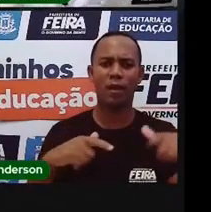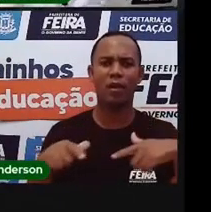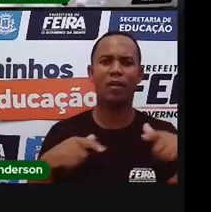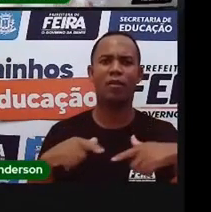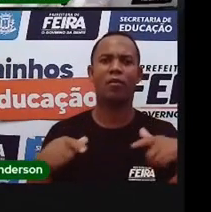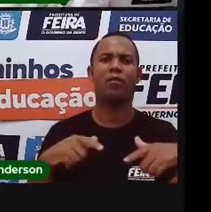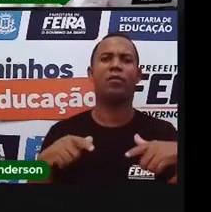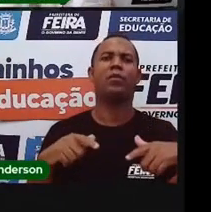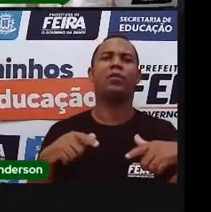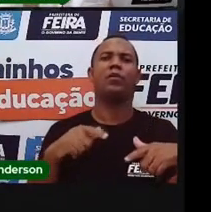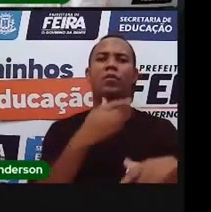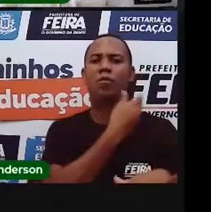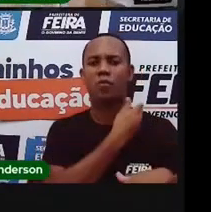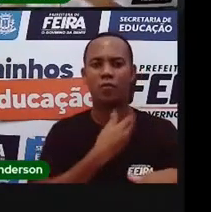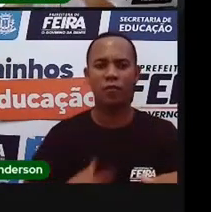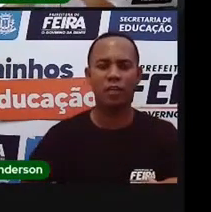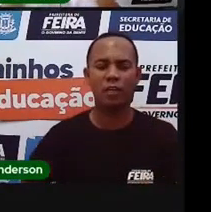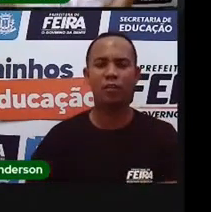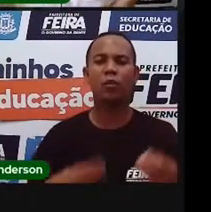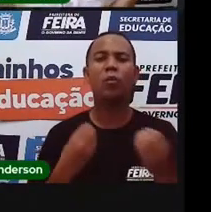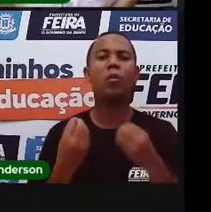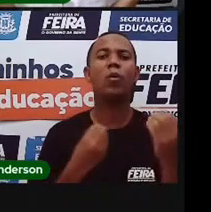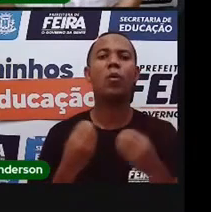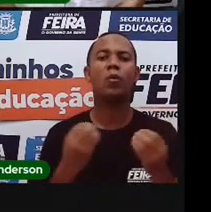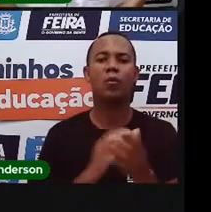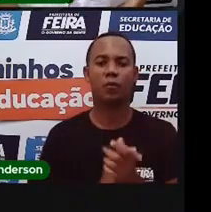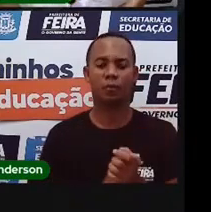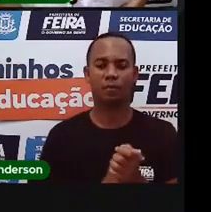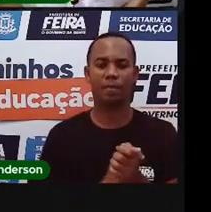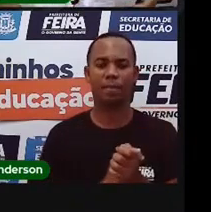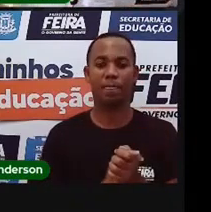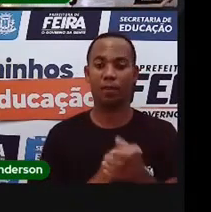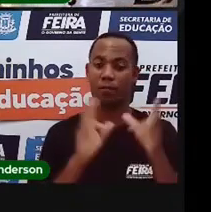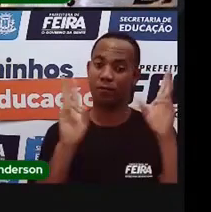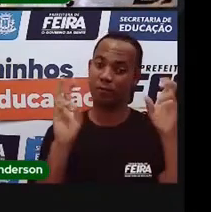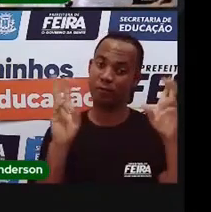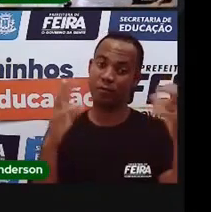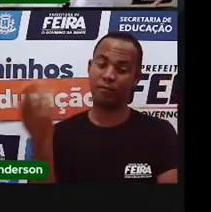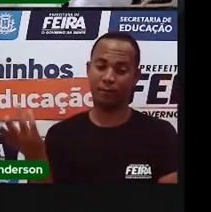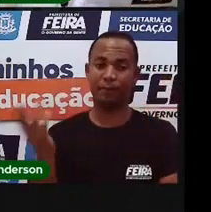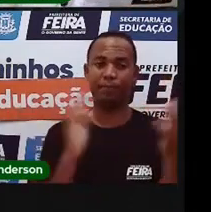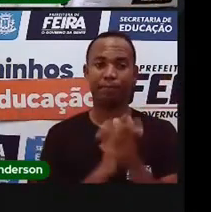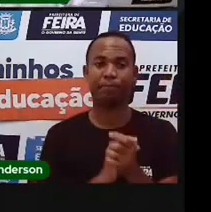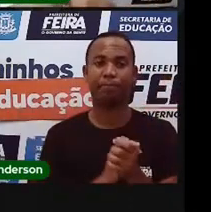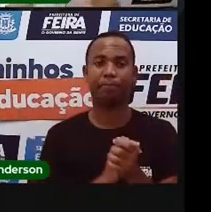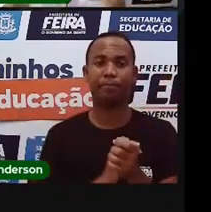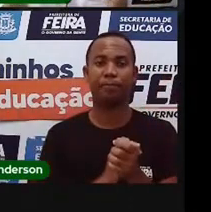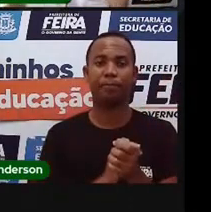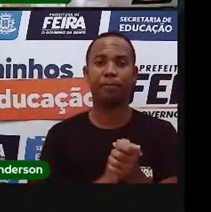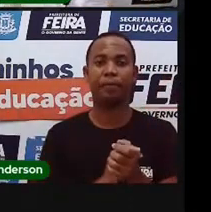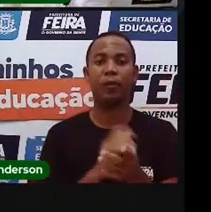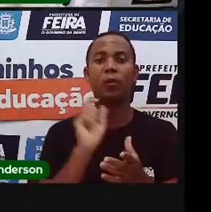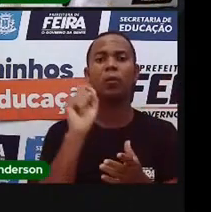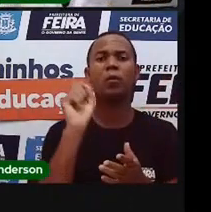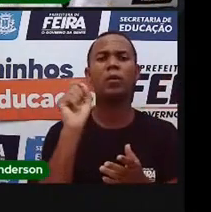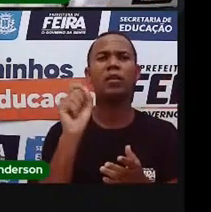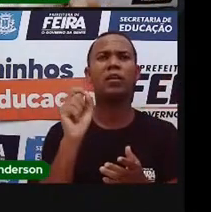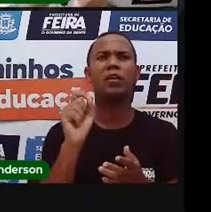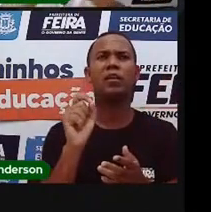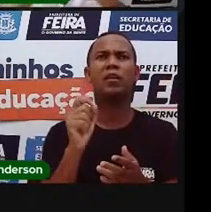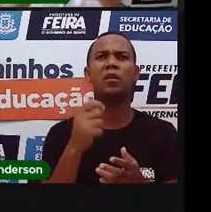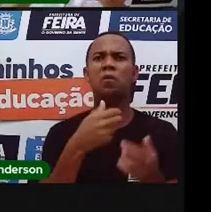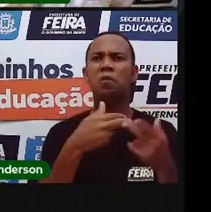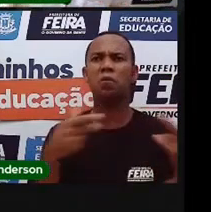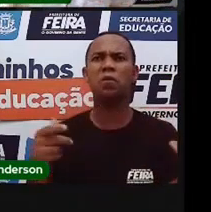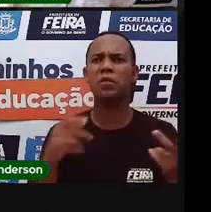da nossa aula será o que são os serviços públicos? O que é uma coisa pública? O que